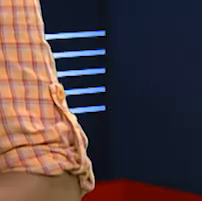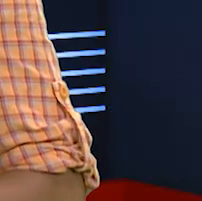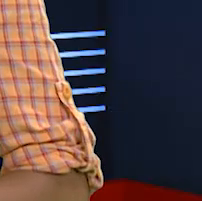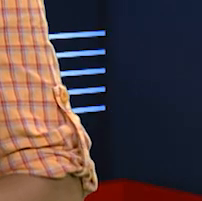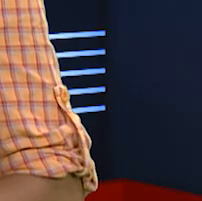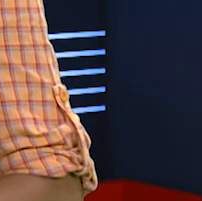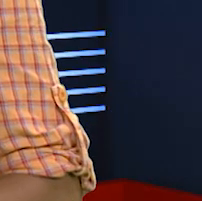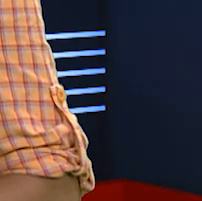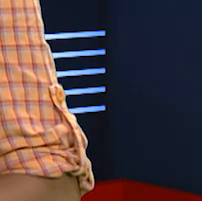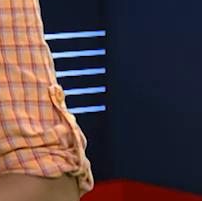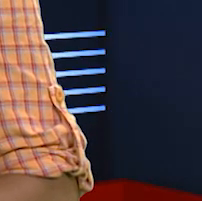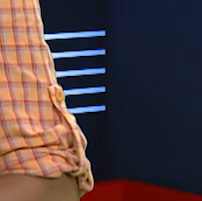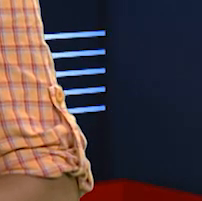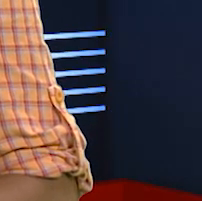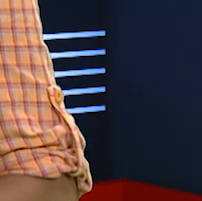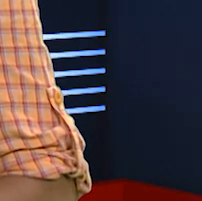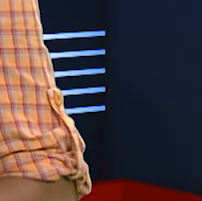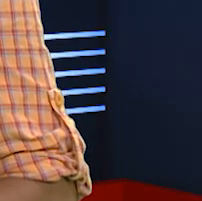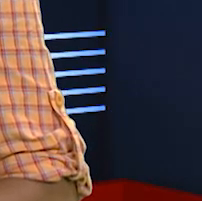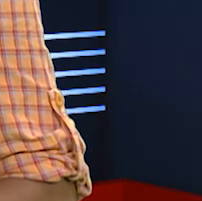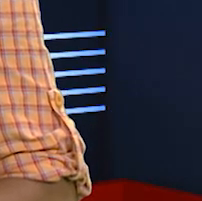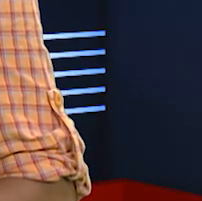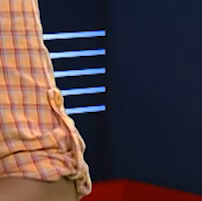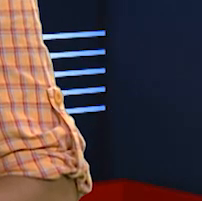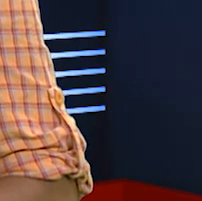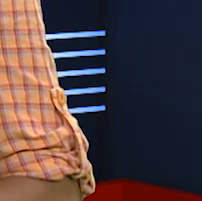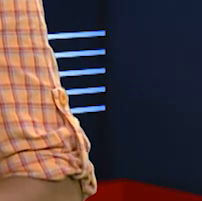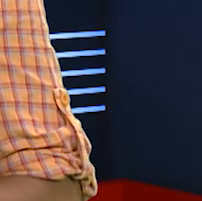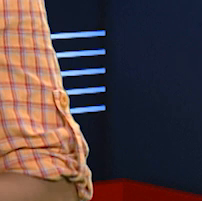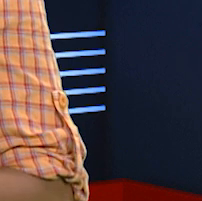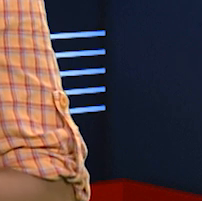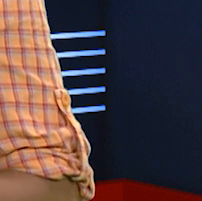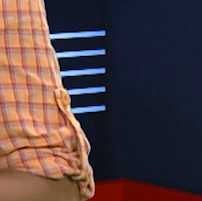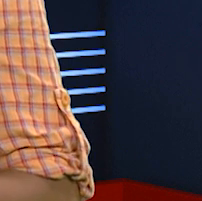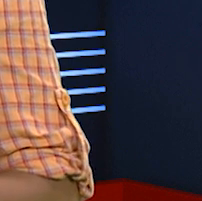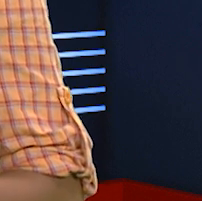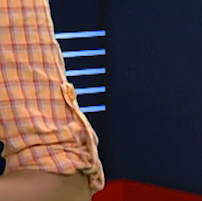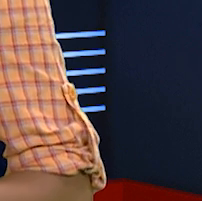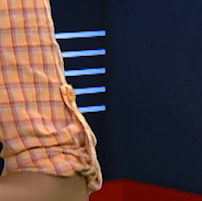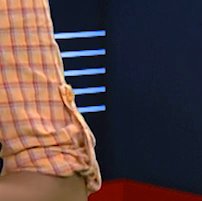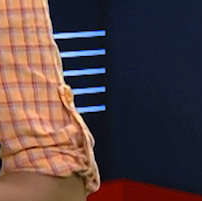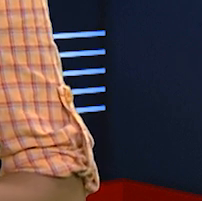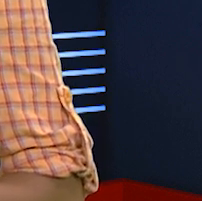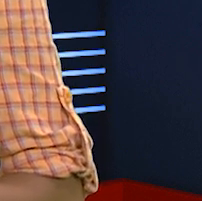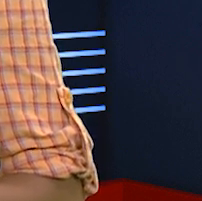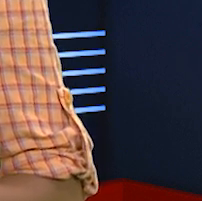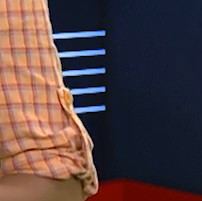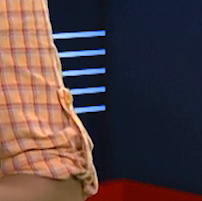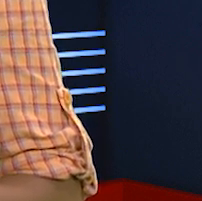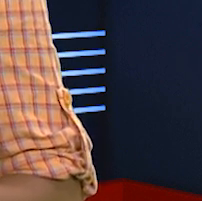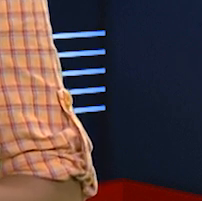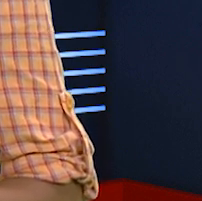O primeiro-ministro de Portugal afirmou que os ministros Pedro Santos e Marta Temido abordam o plano de